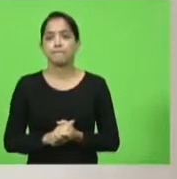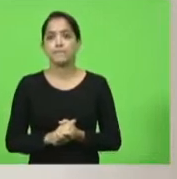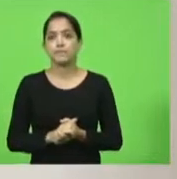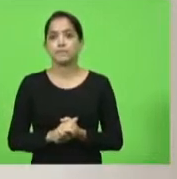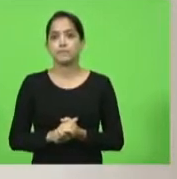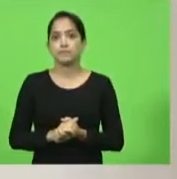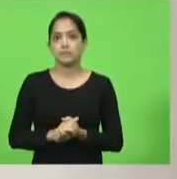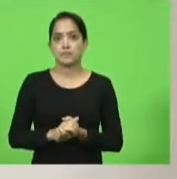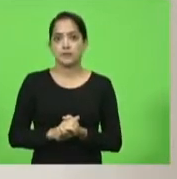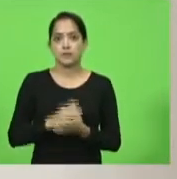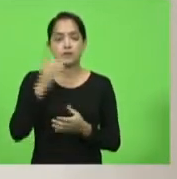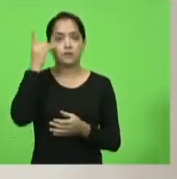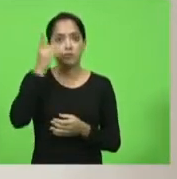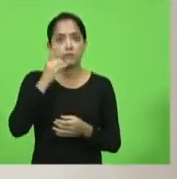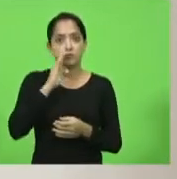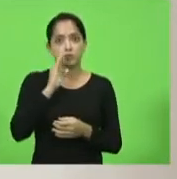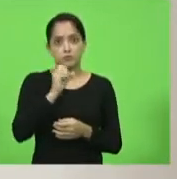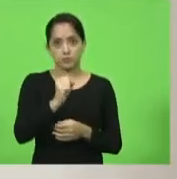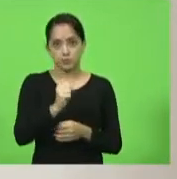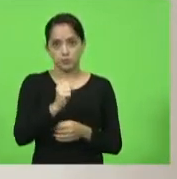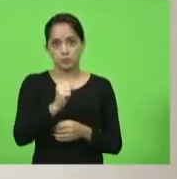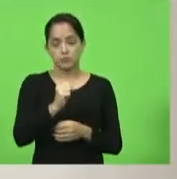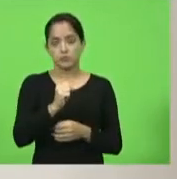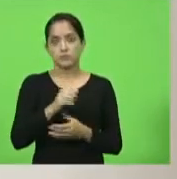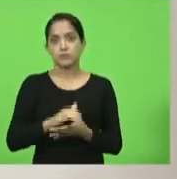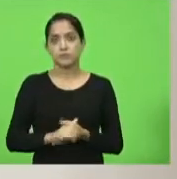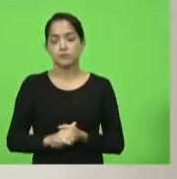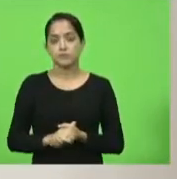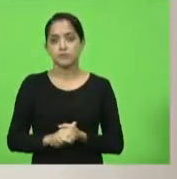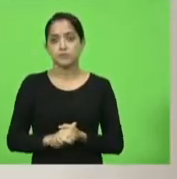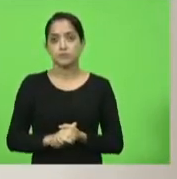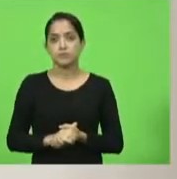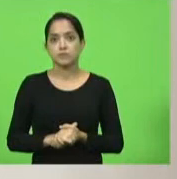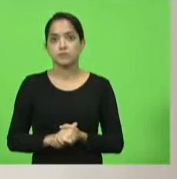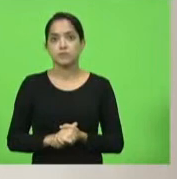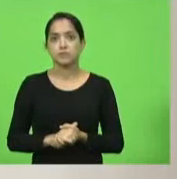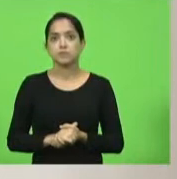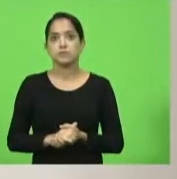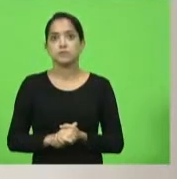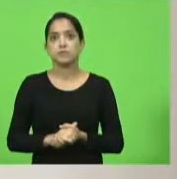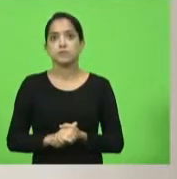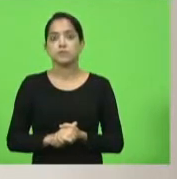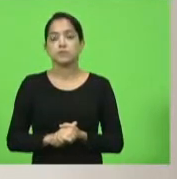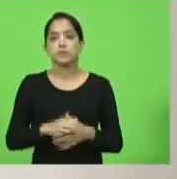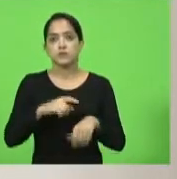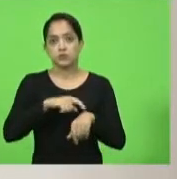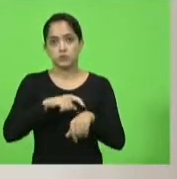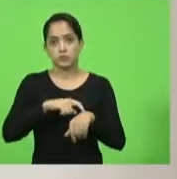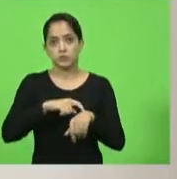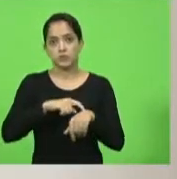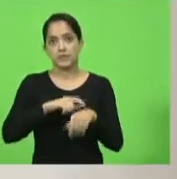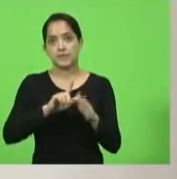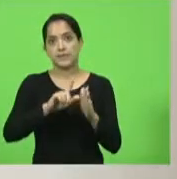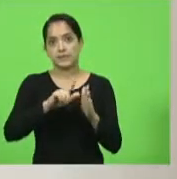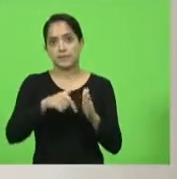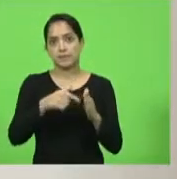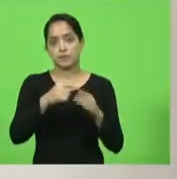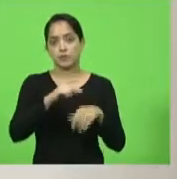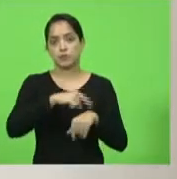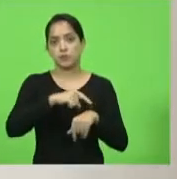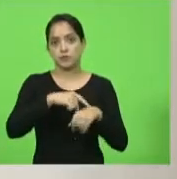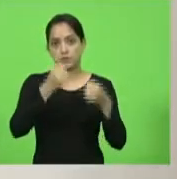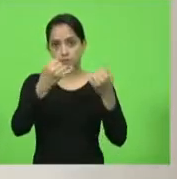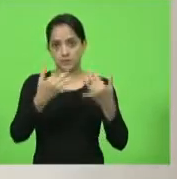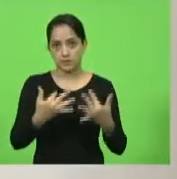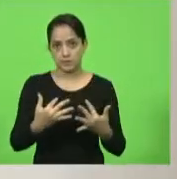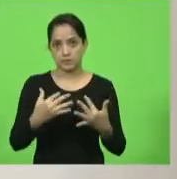Deputado Bruno, devido ao adiantar da hora, ficará para depois nas explicações pessoais. Entraremos